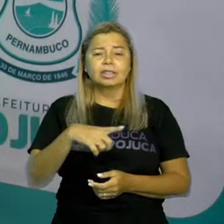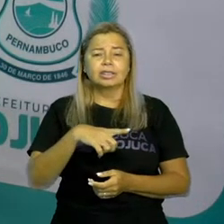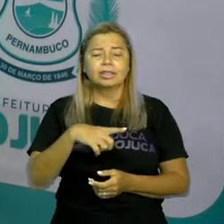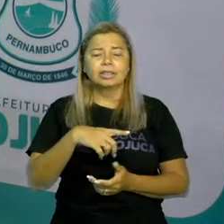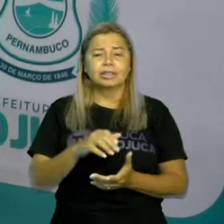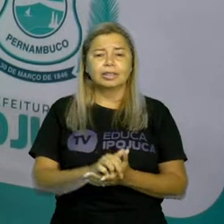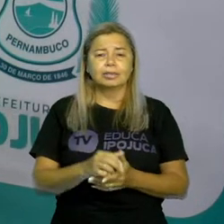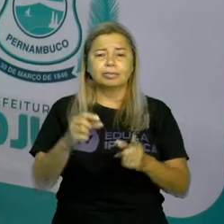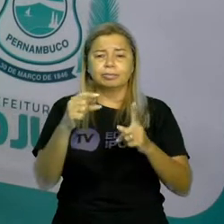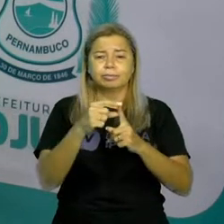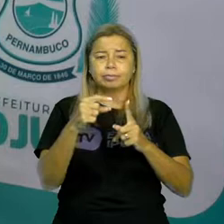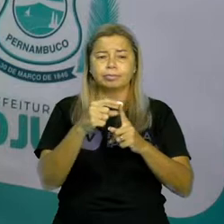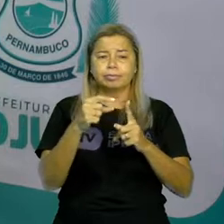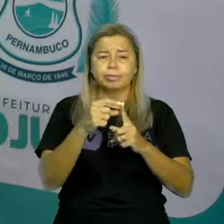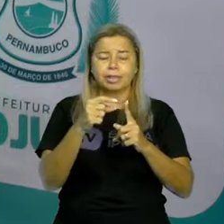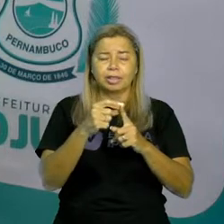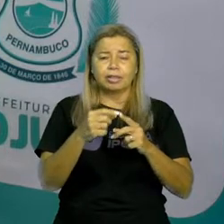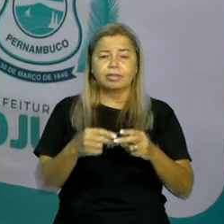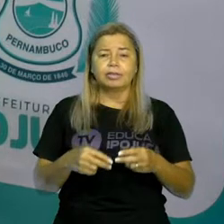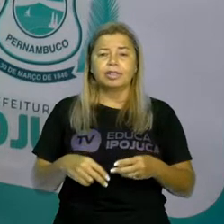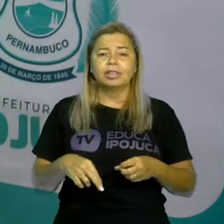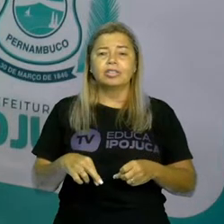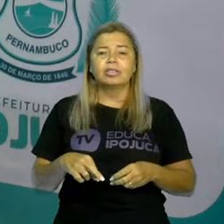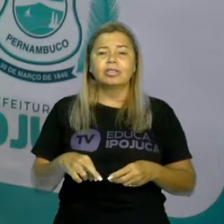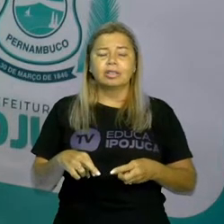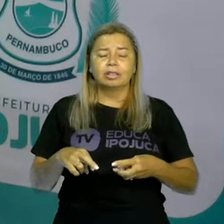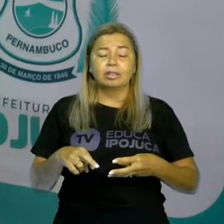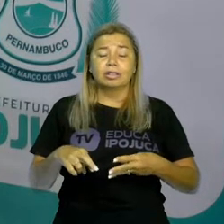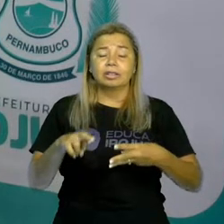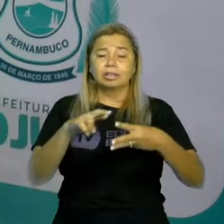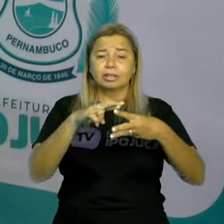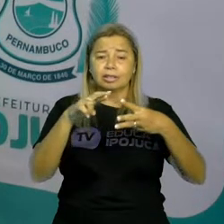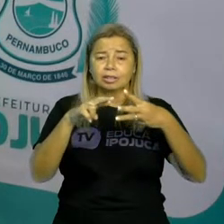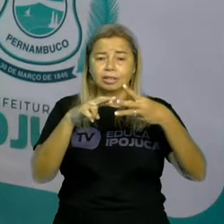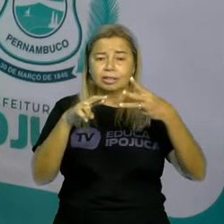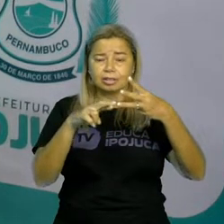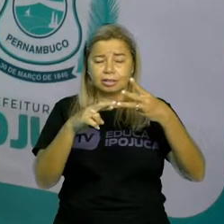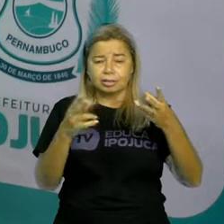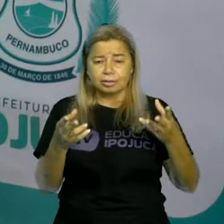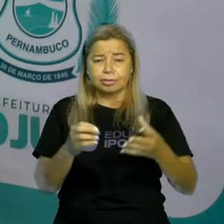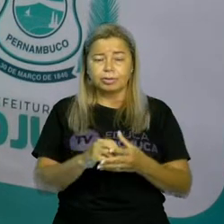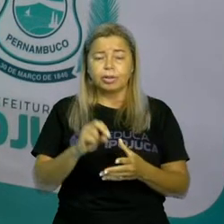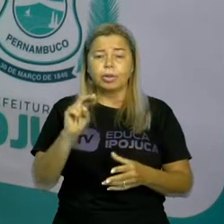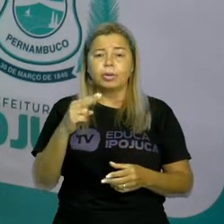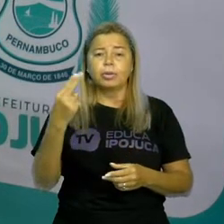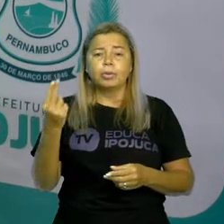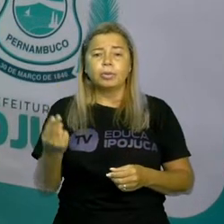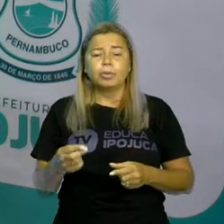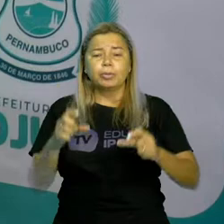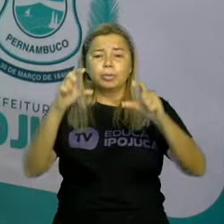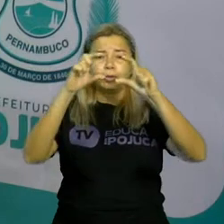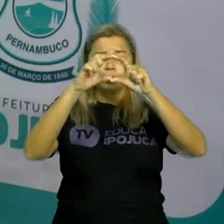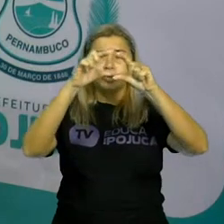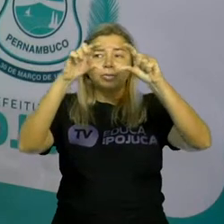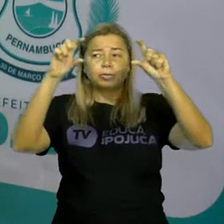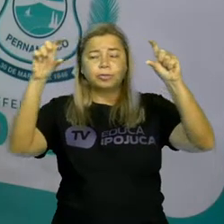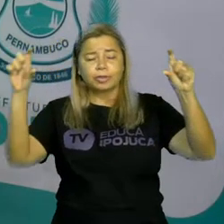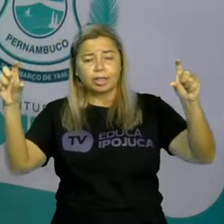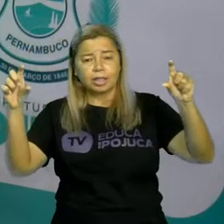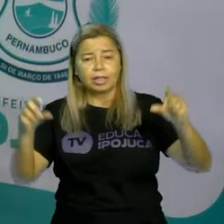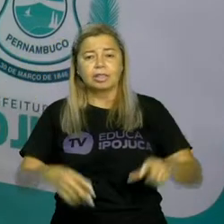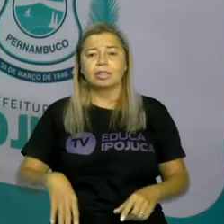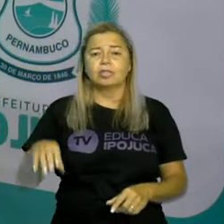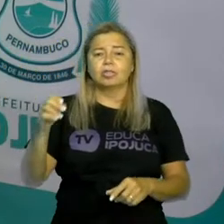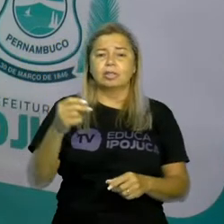palavras que rimam umas com as outras ou frases de sentido bem rápido.